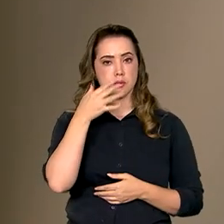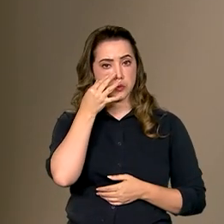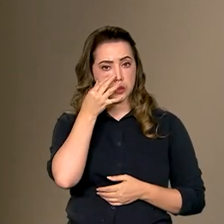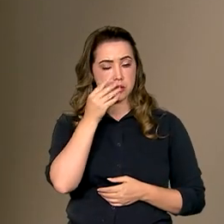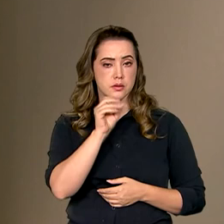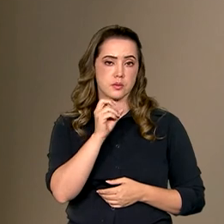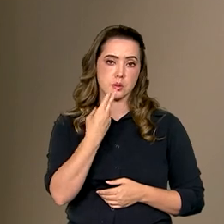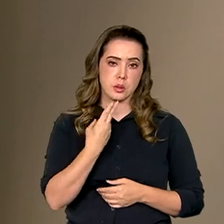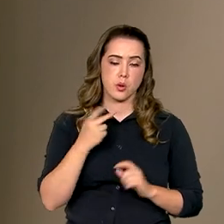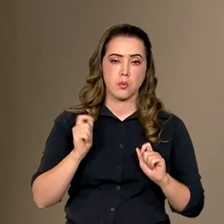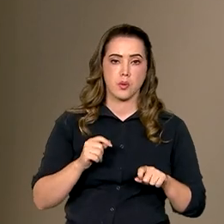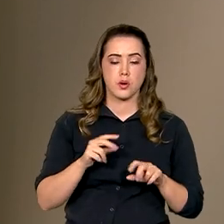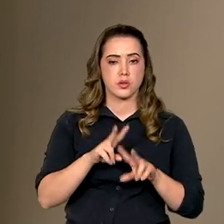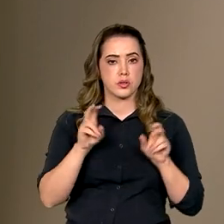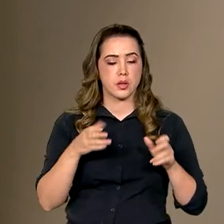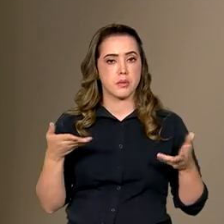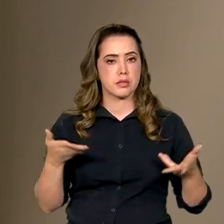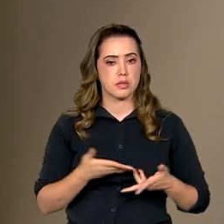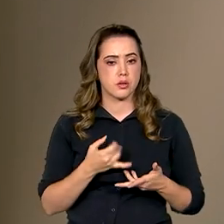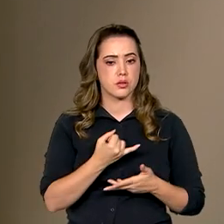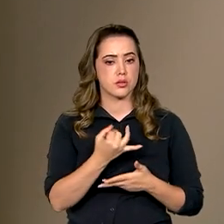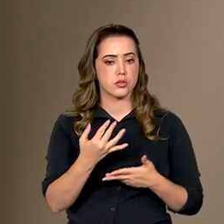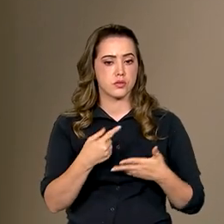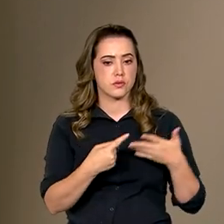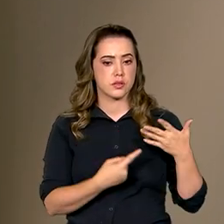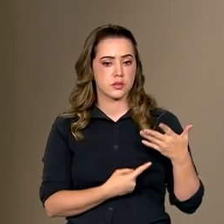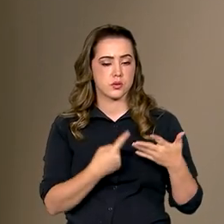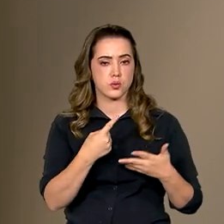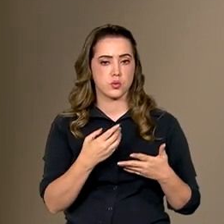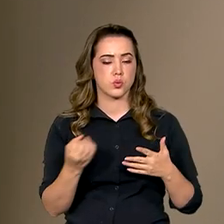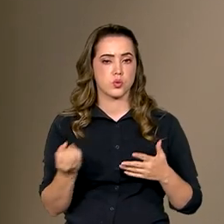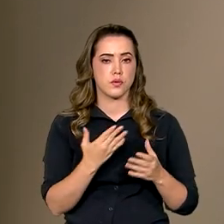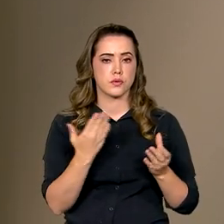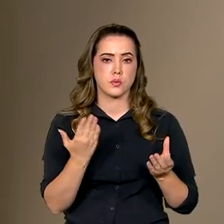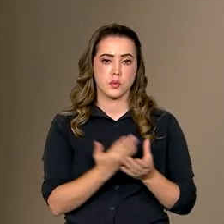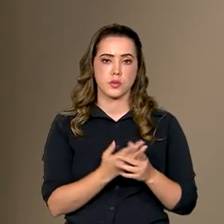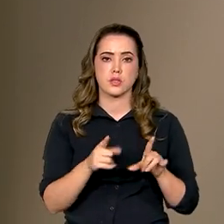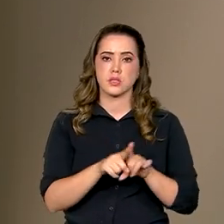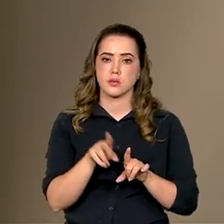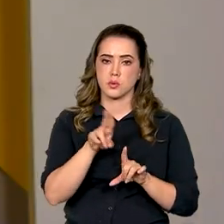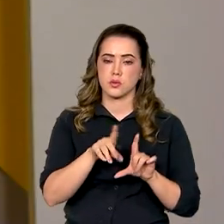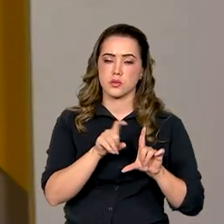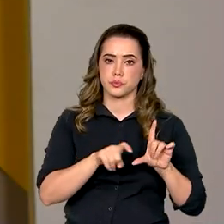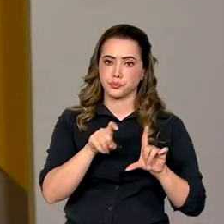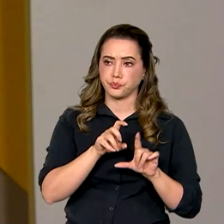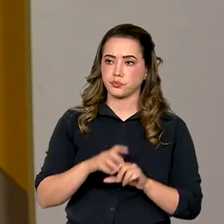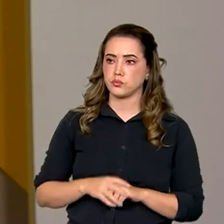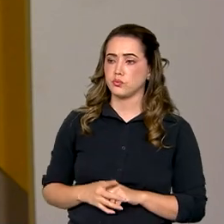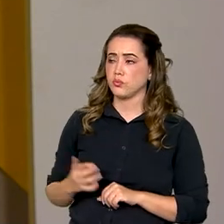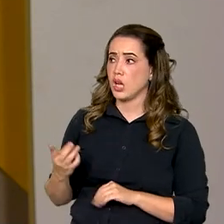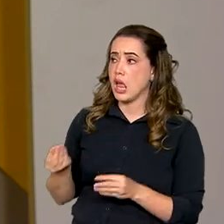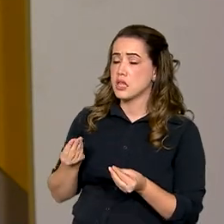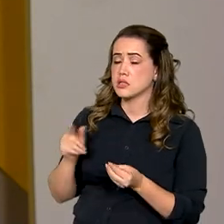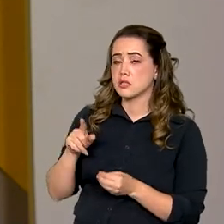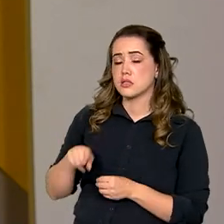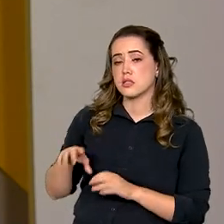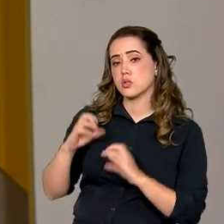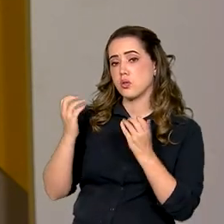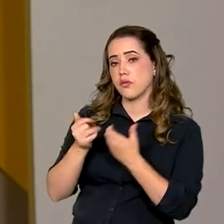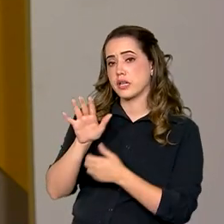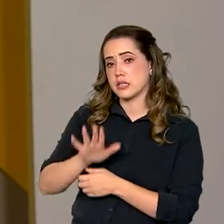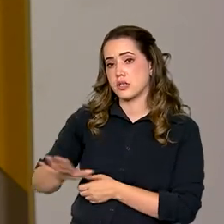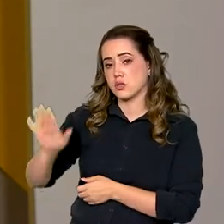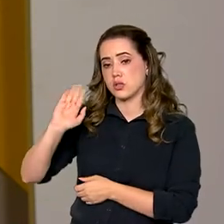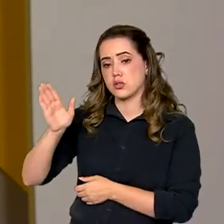ou, como temos agora em vários desses processos novos, também por meio digital. E para essas conferências nacionais que já